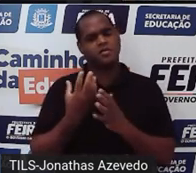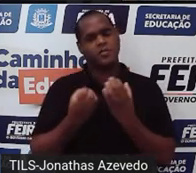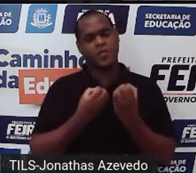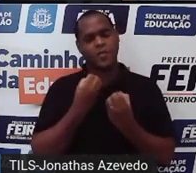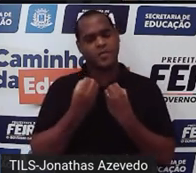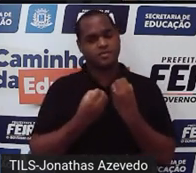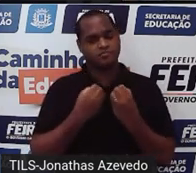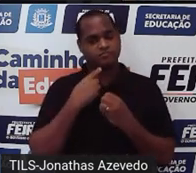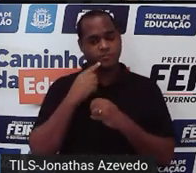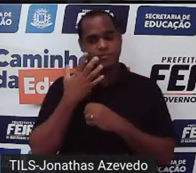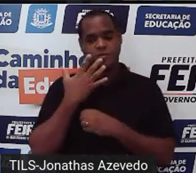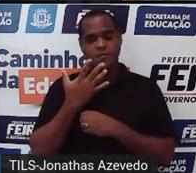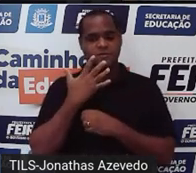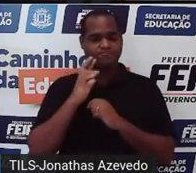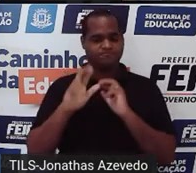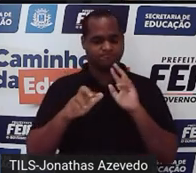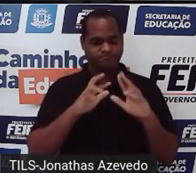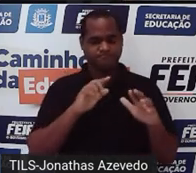professor vou mudar de cor aqui